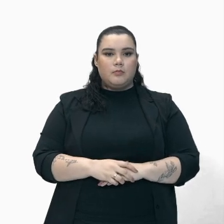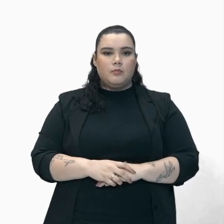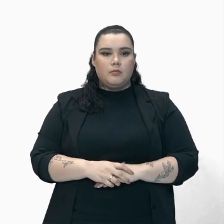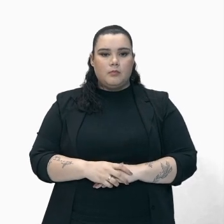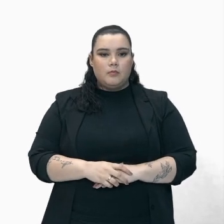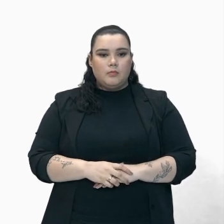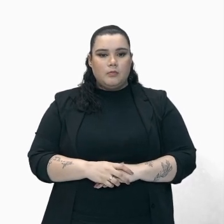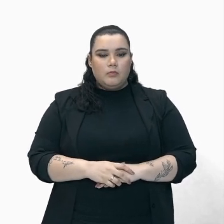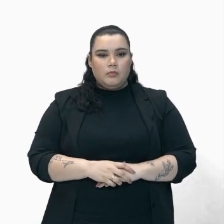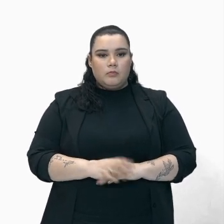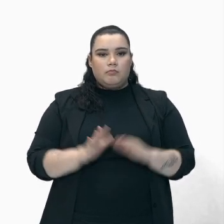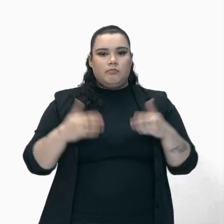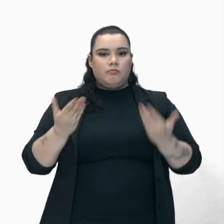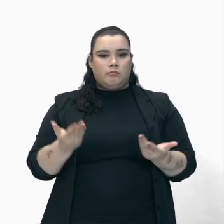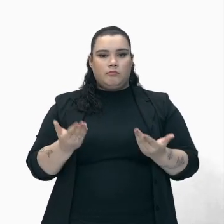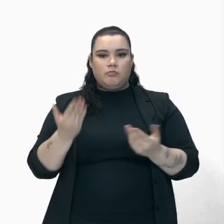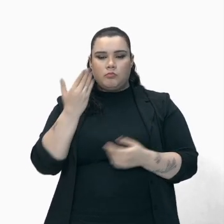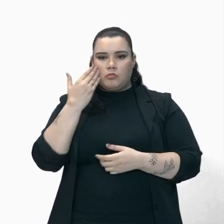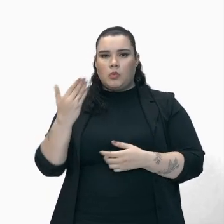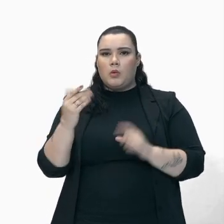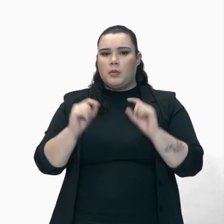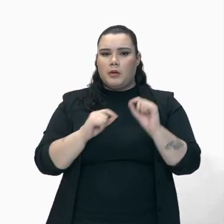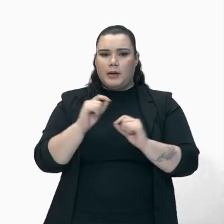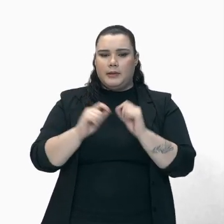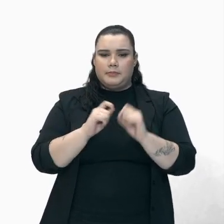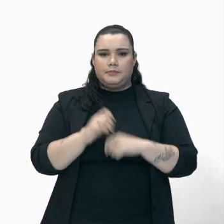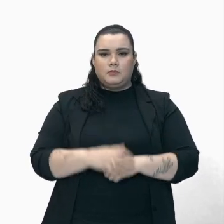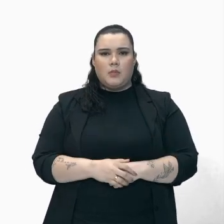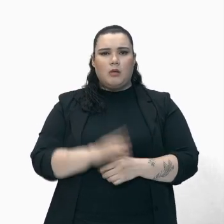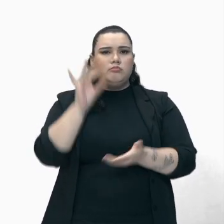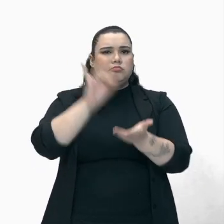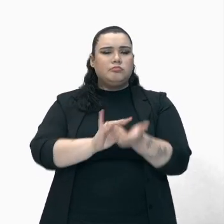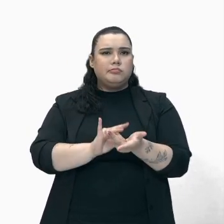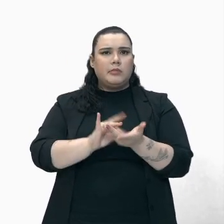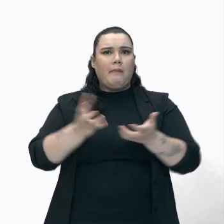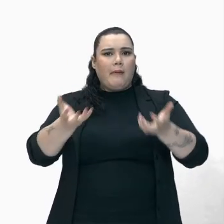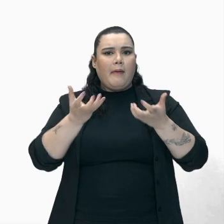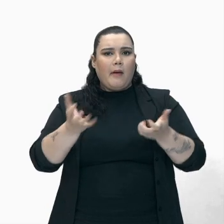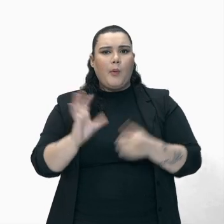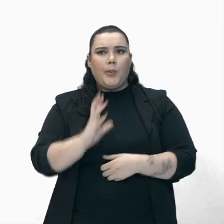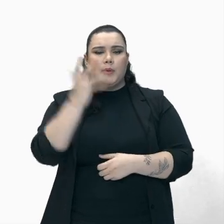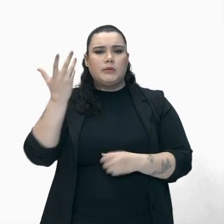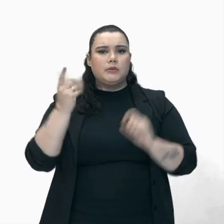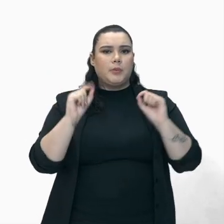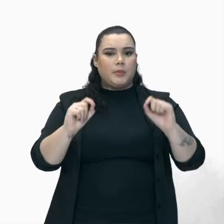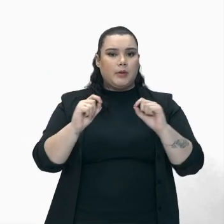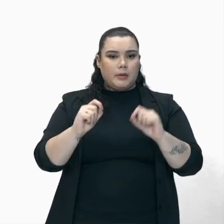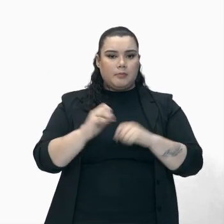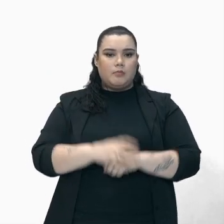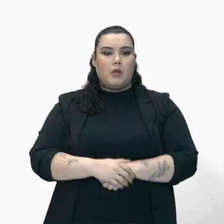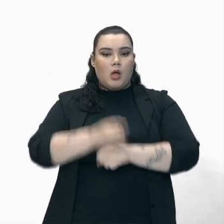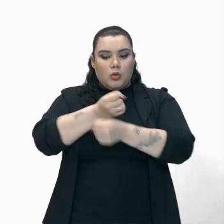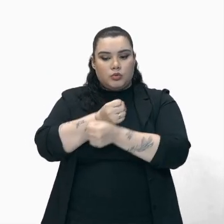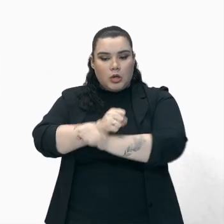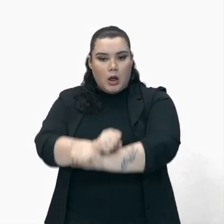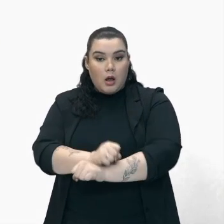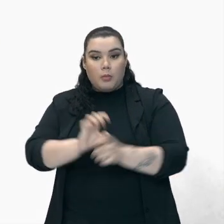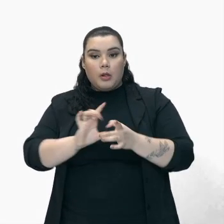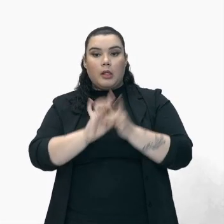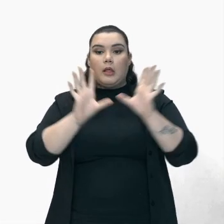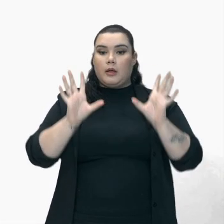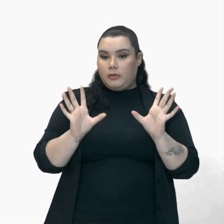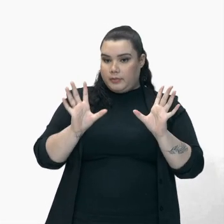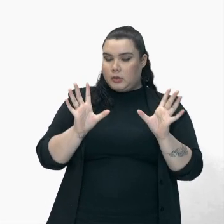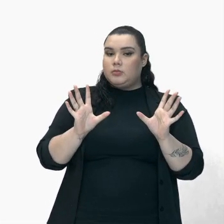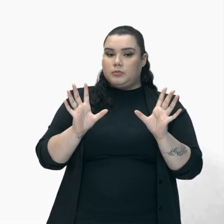Por favor Vamos então Problematizar um pouquinho O que eles queriam De fato Eles queriam A libertação Dos escravizados A